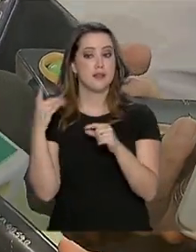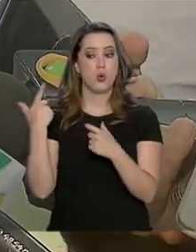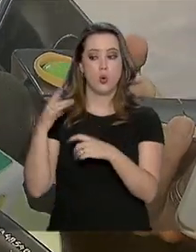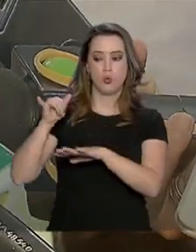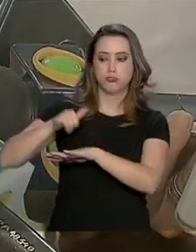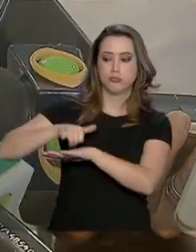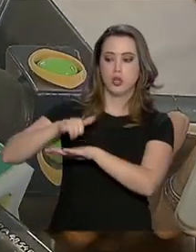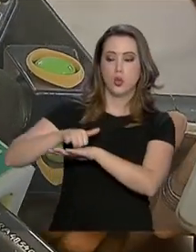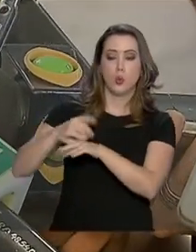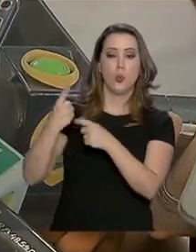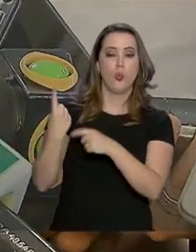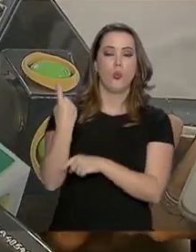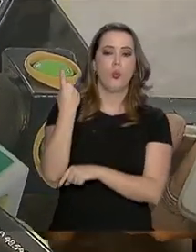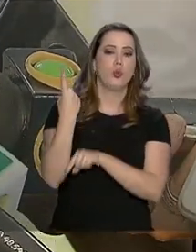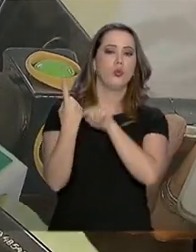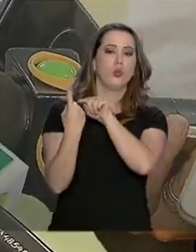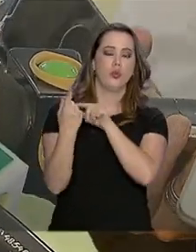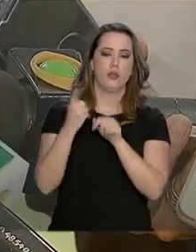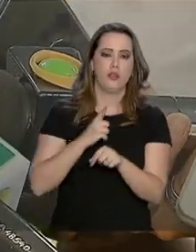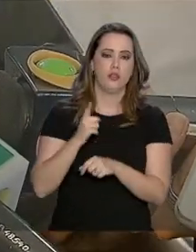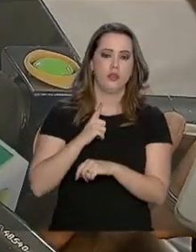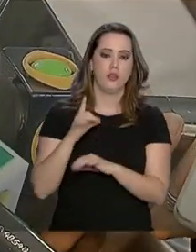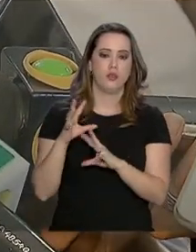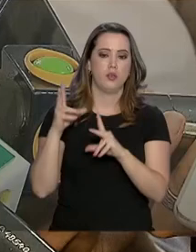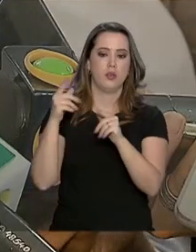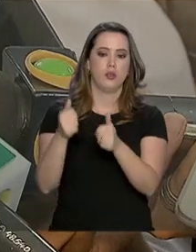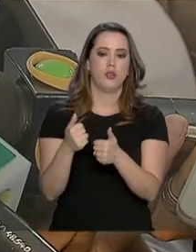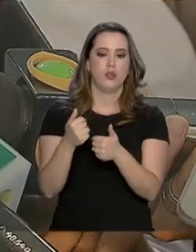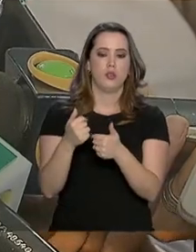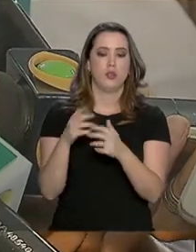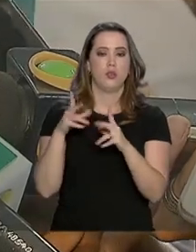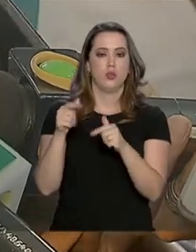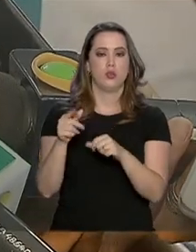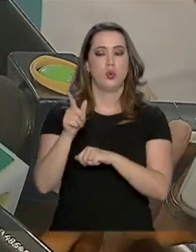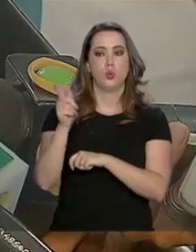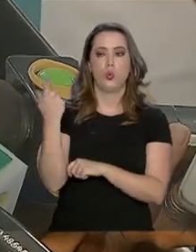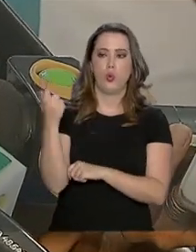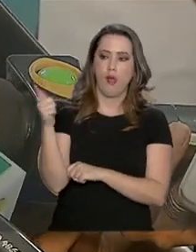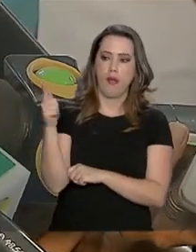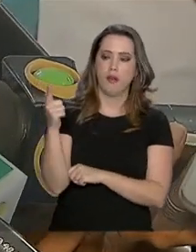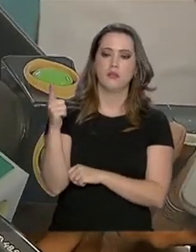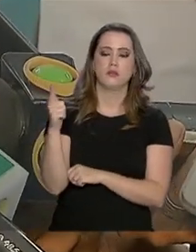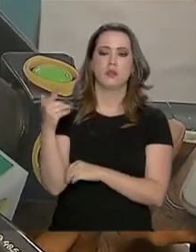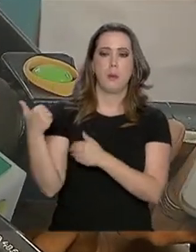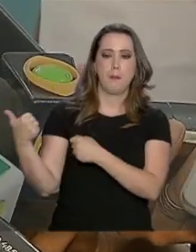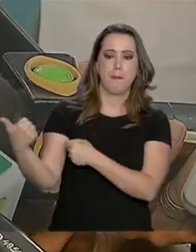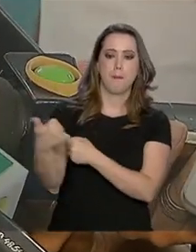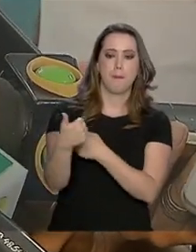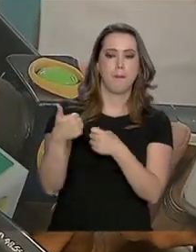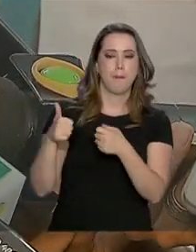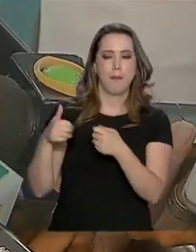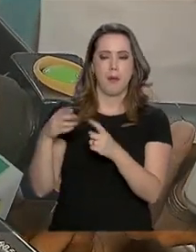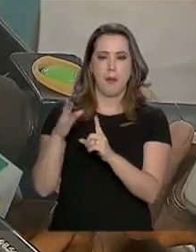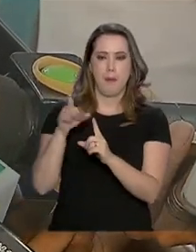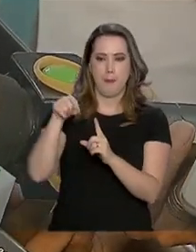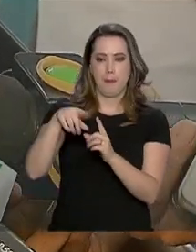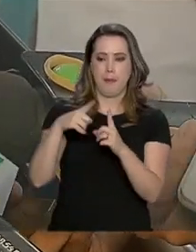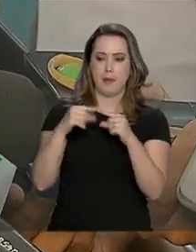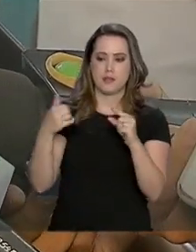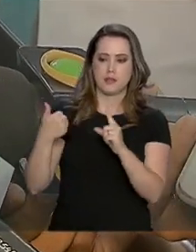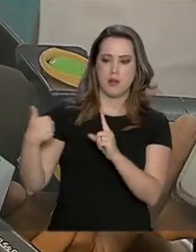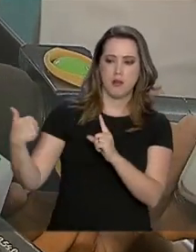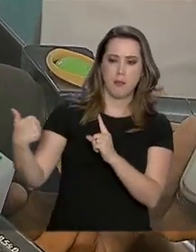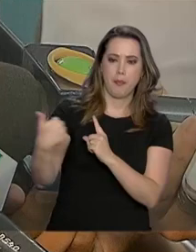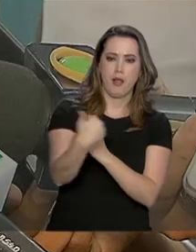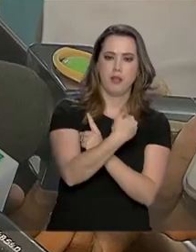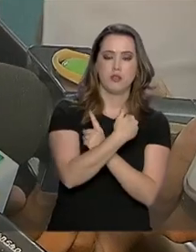é o único aeroporto que eles têm em todo o estado de Goiás e adjacência. Você tem que ir até o